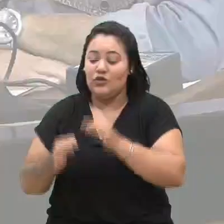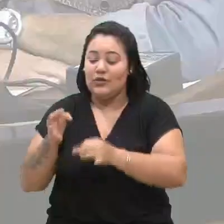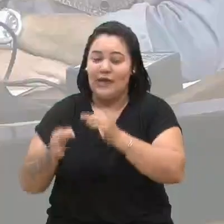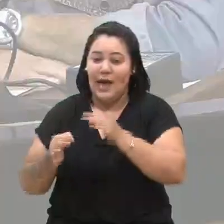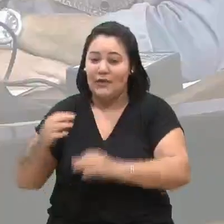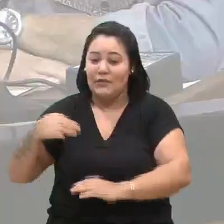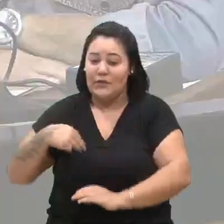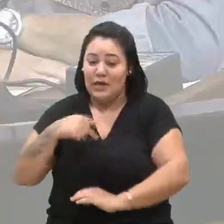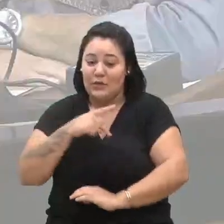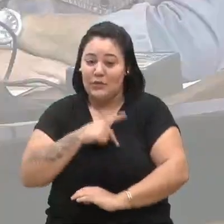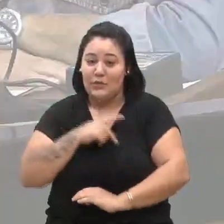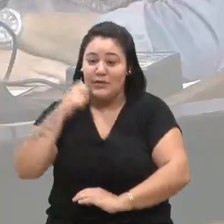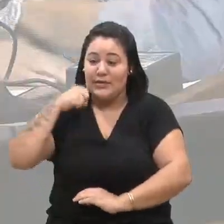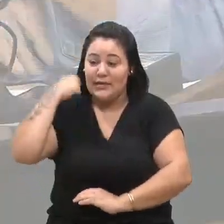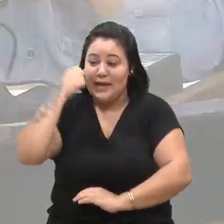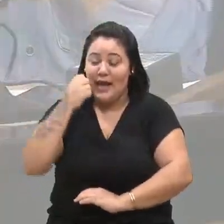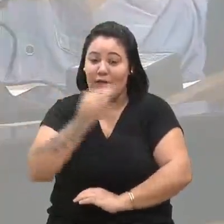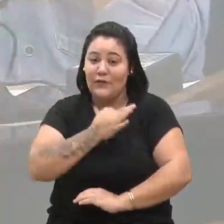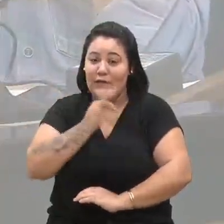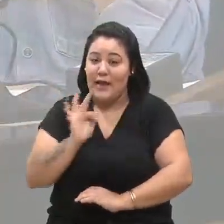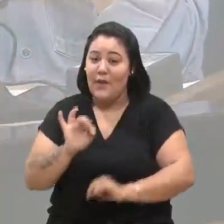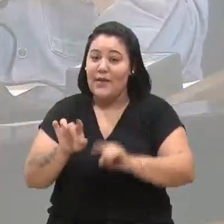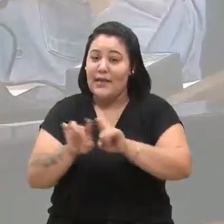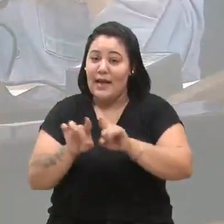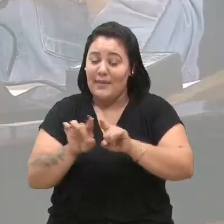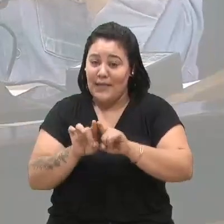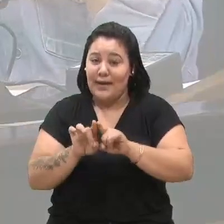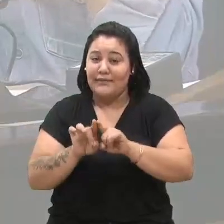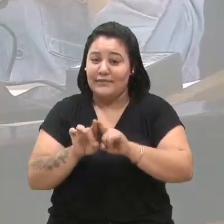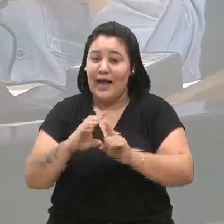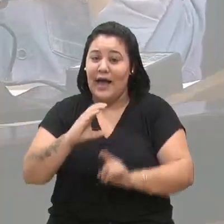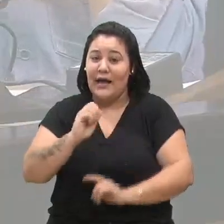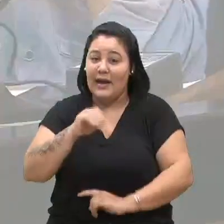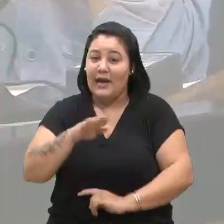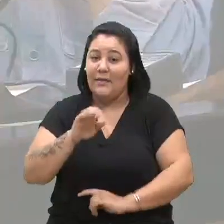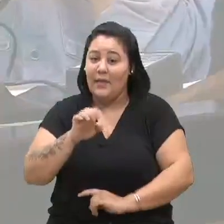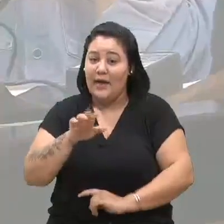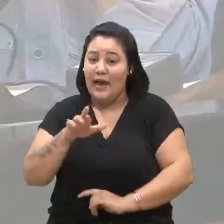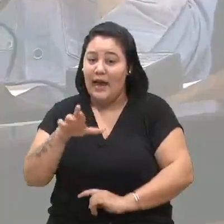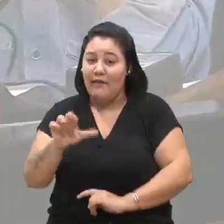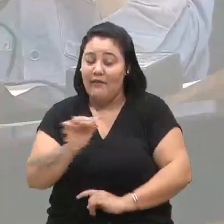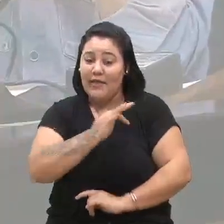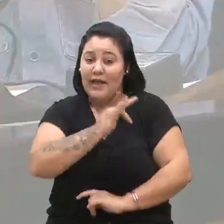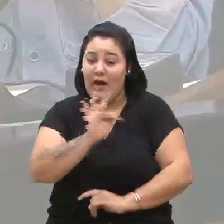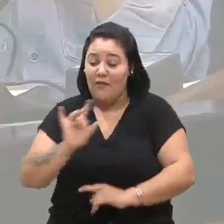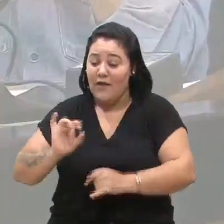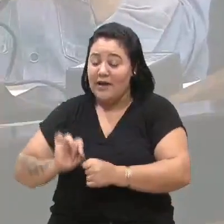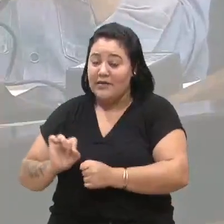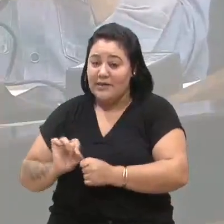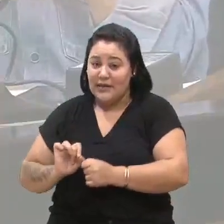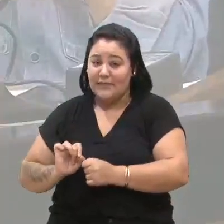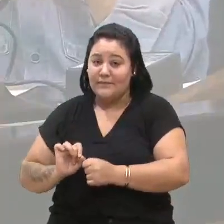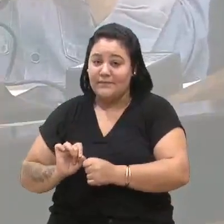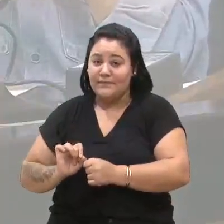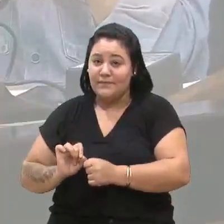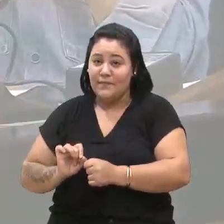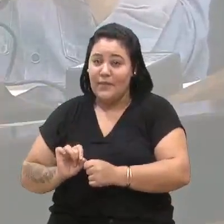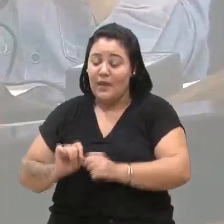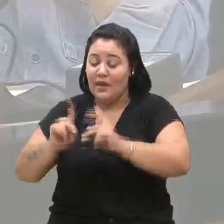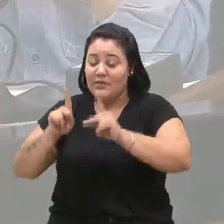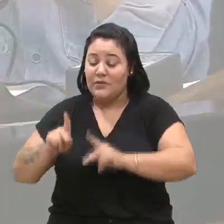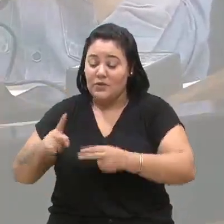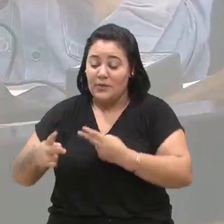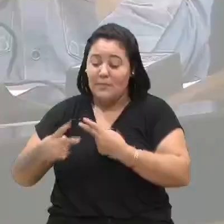Público, Senado Federal e Câmara Federal, propor de fato com que as pessoas que estão privadas de